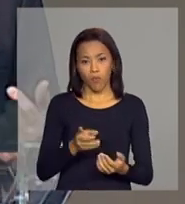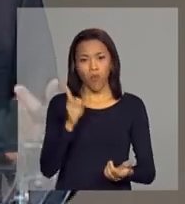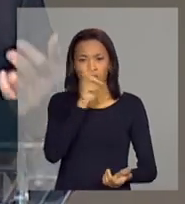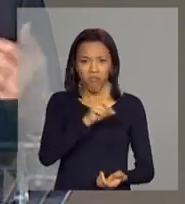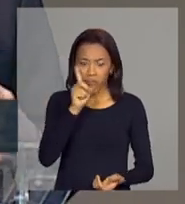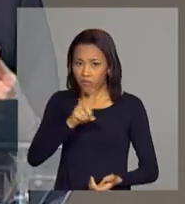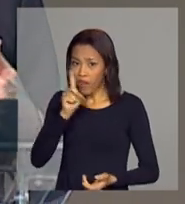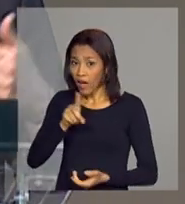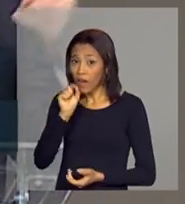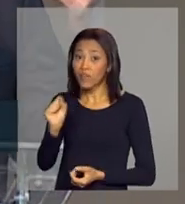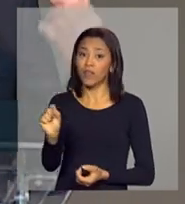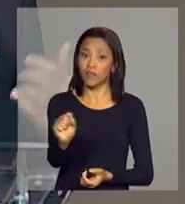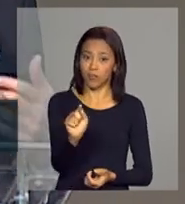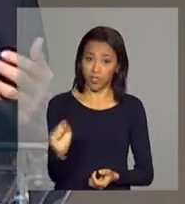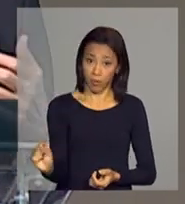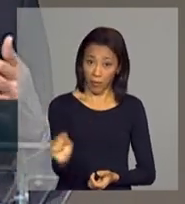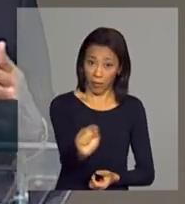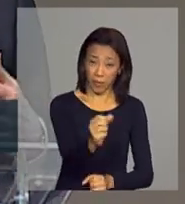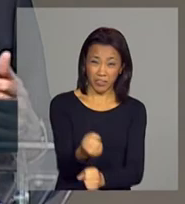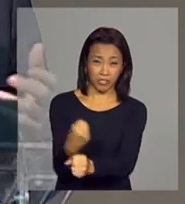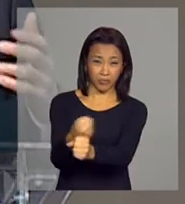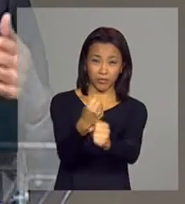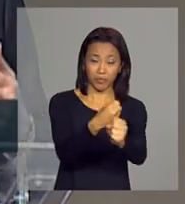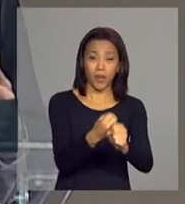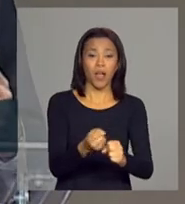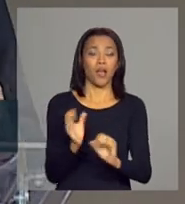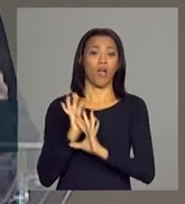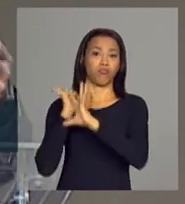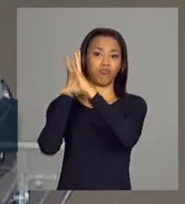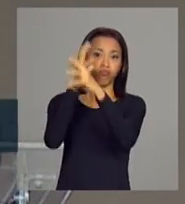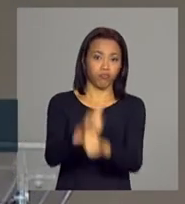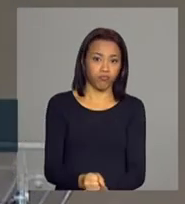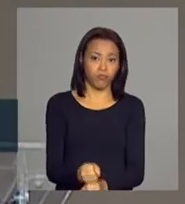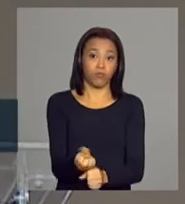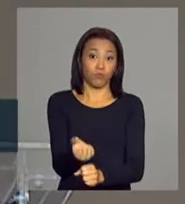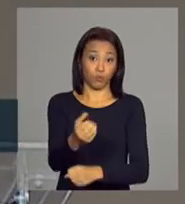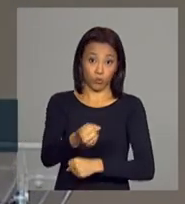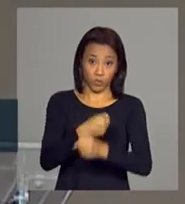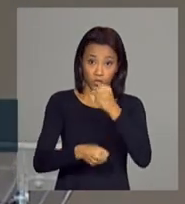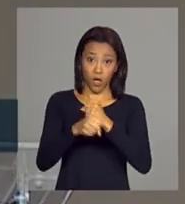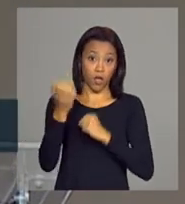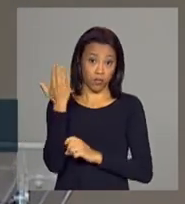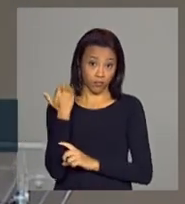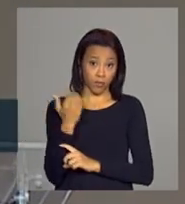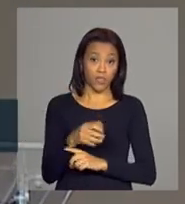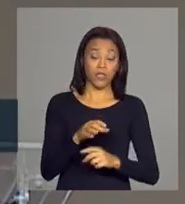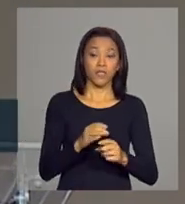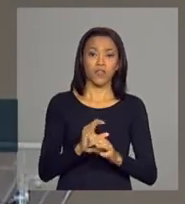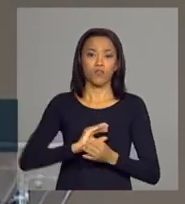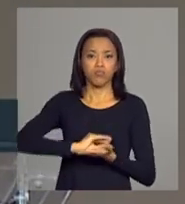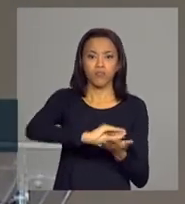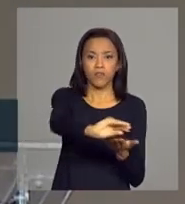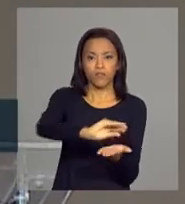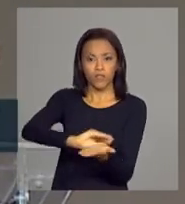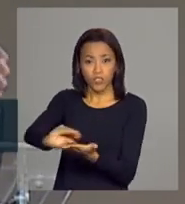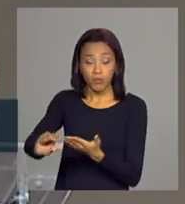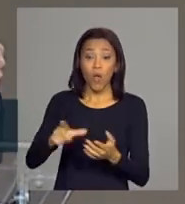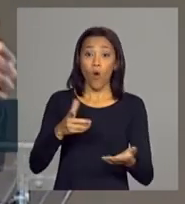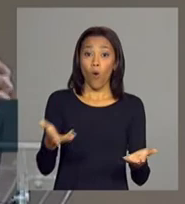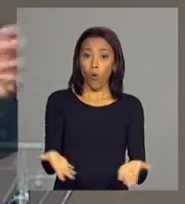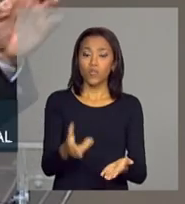infraestrutura acumuladas nas décadas anteriores, onde o Brasil subinvestiu em infraestrutura, nós temos, hoje,